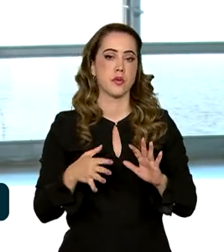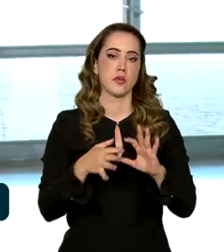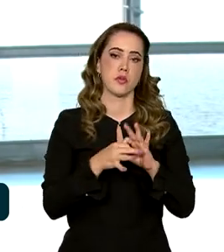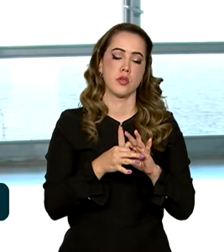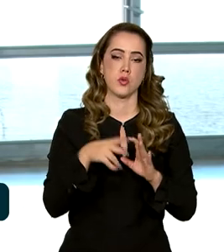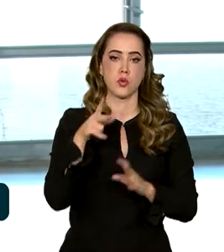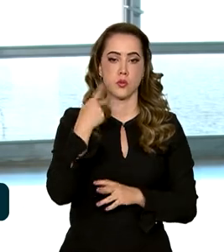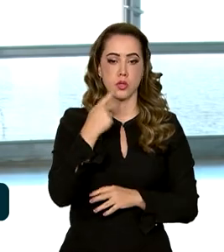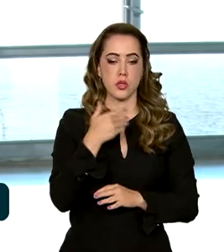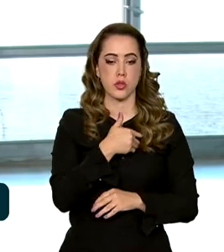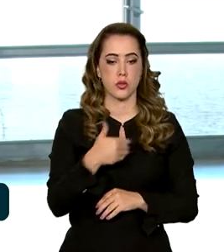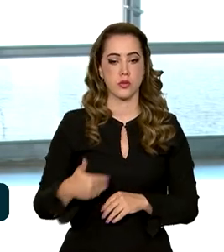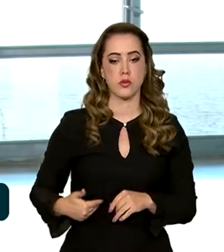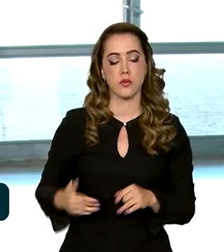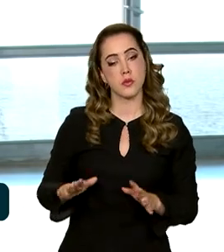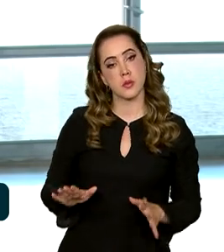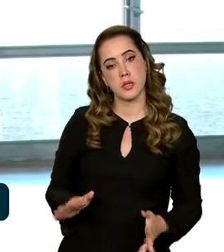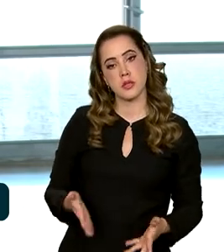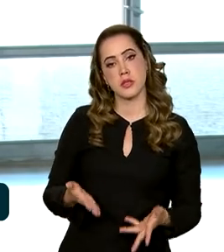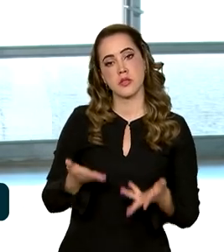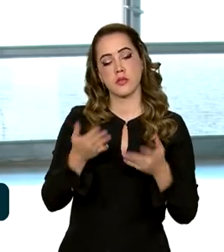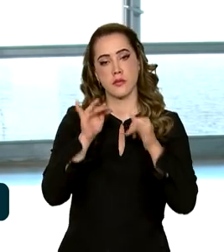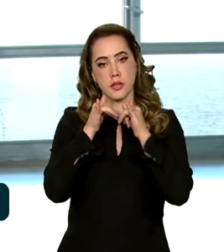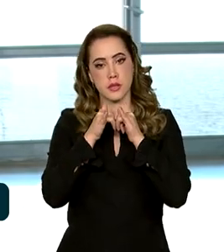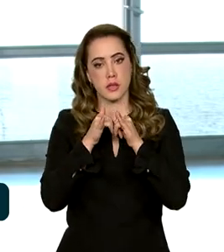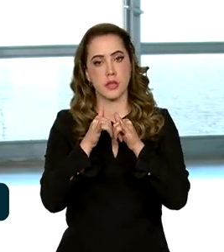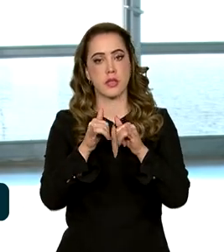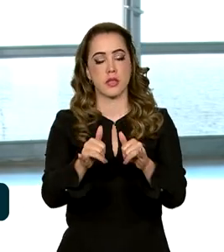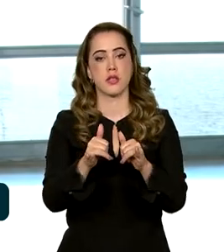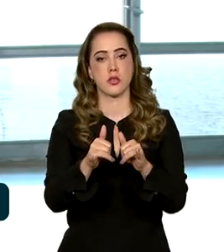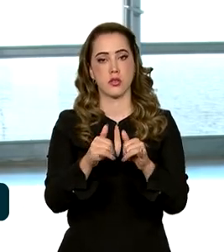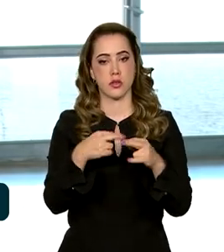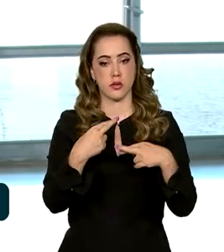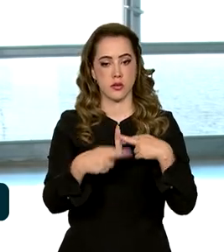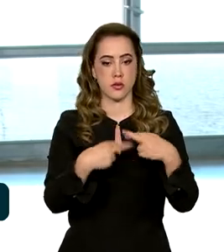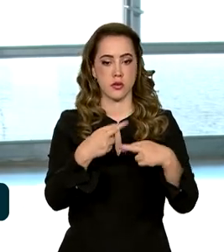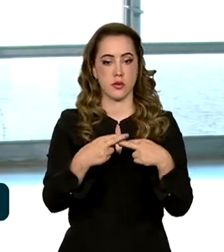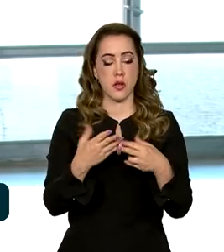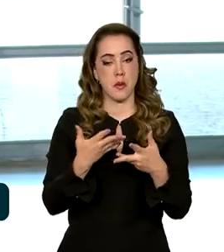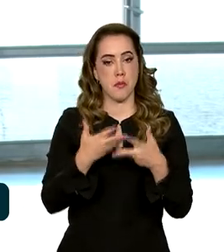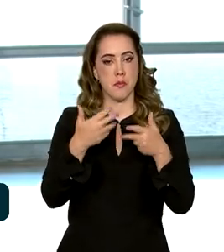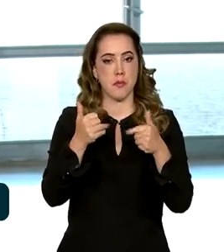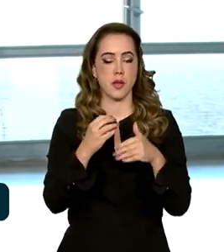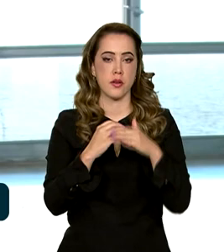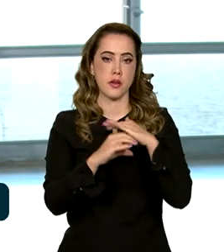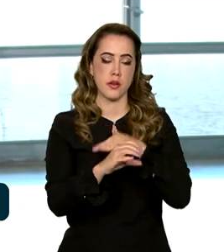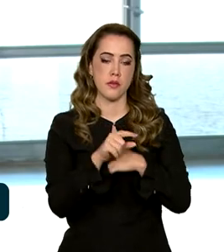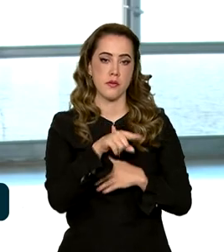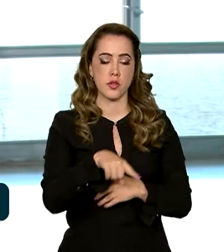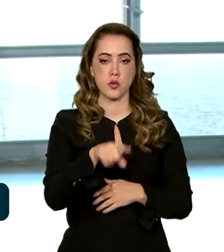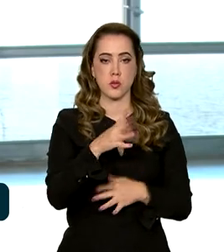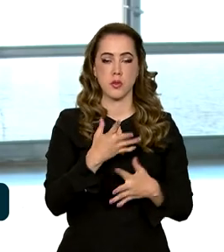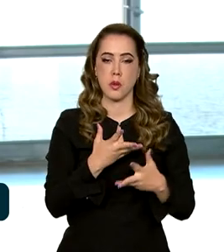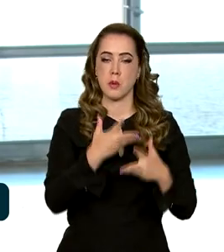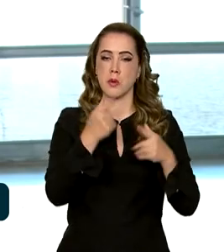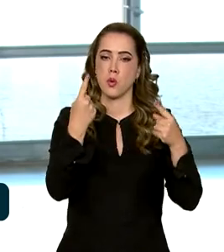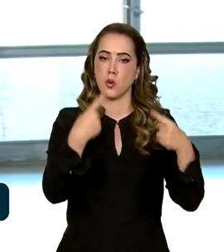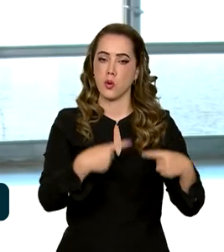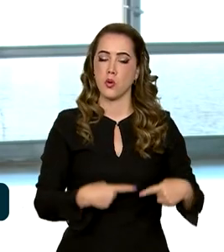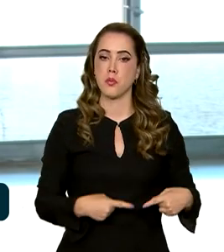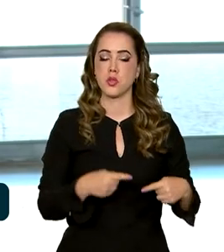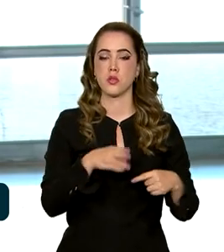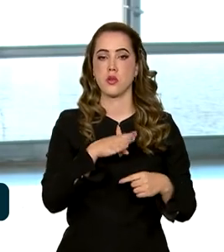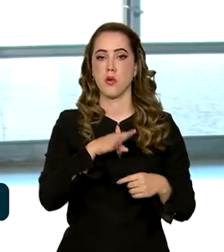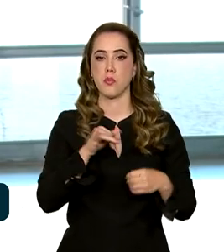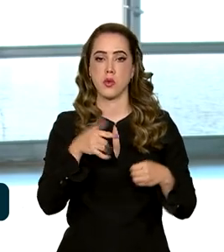públicas para incentivar as energias renováveis e atrair os investimentos para dar competitividade aos